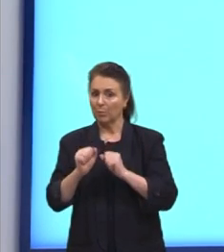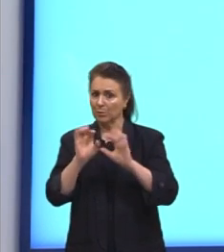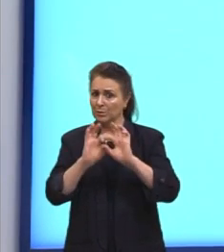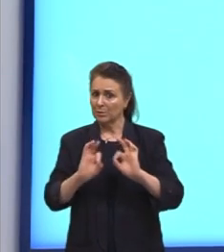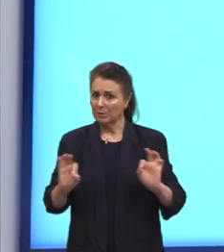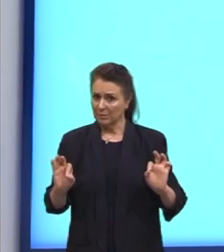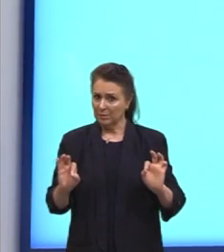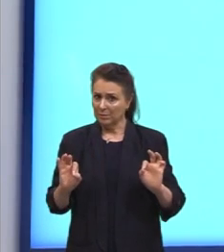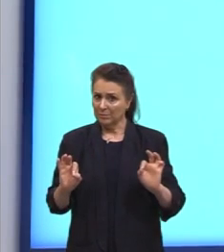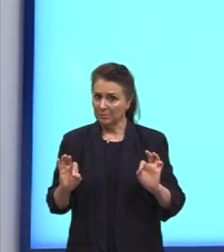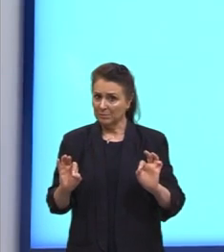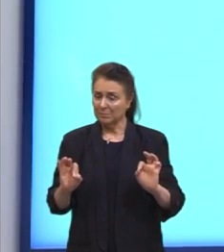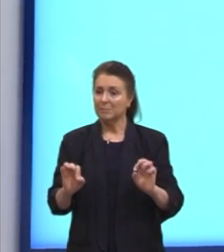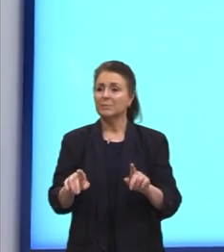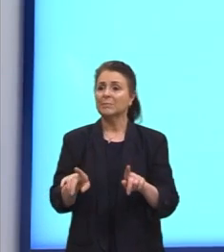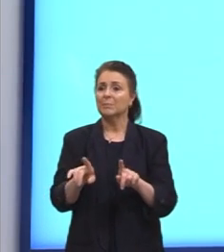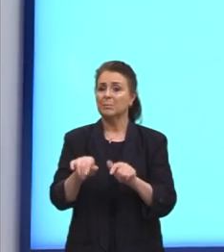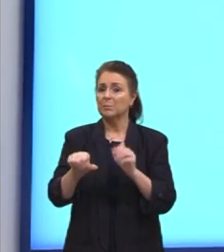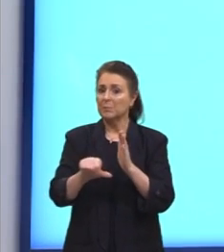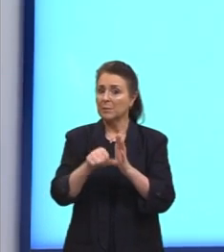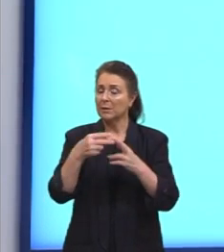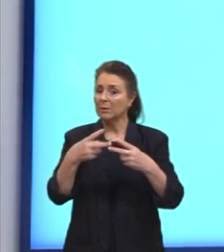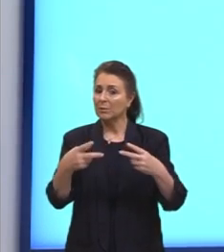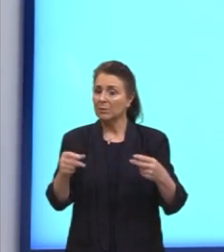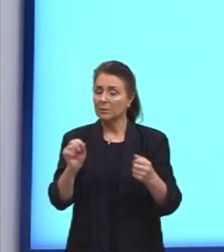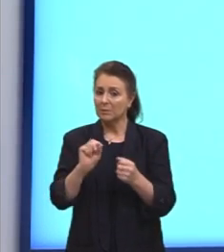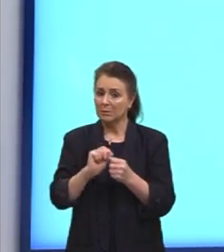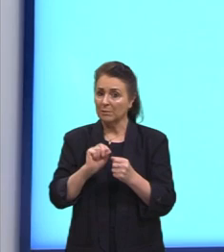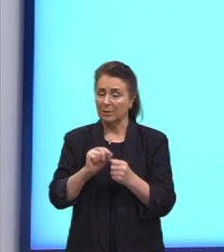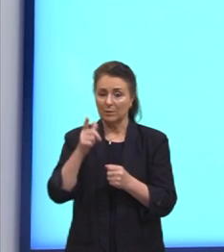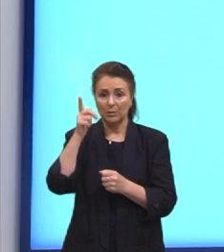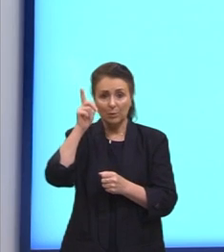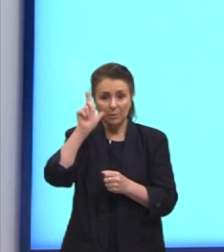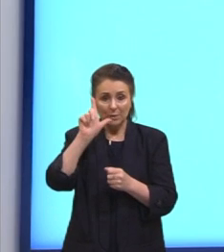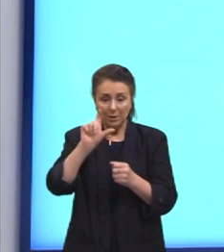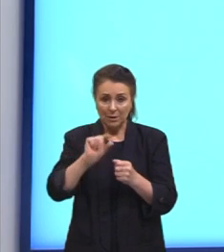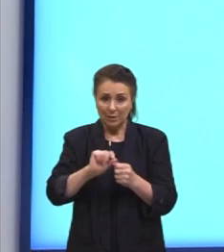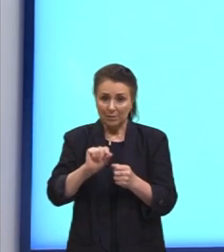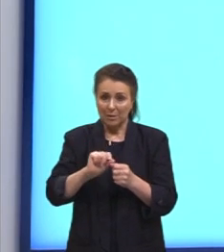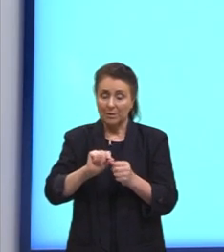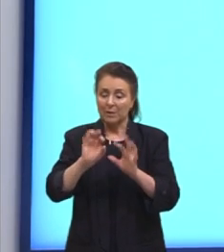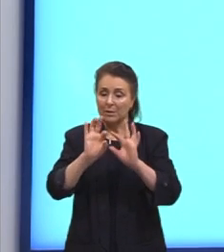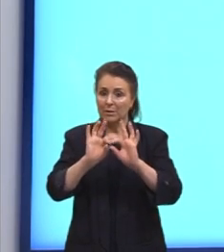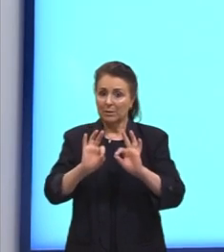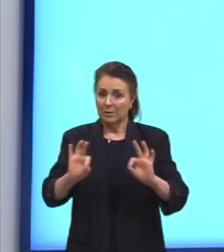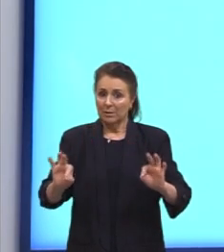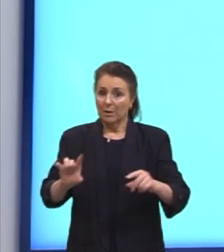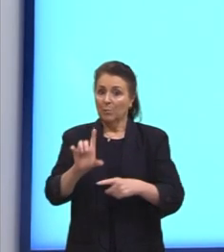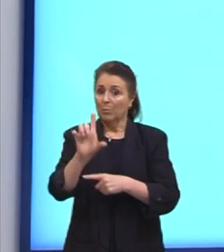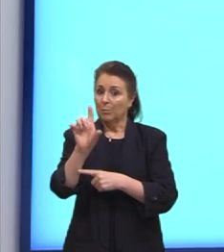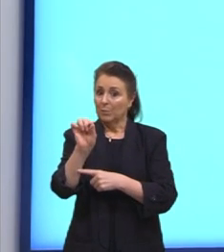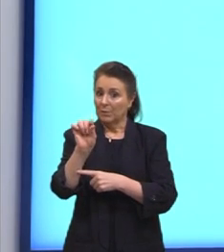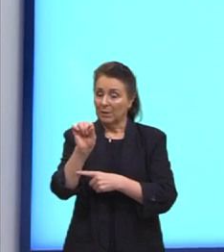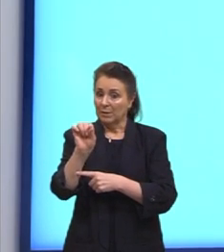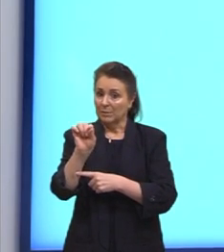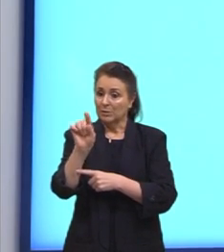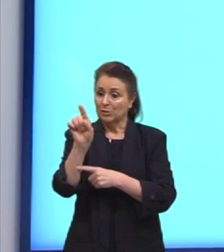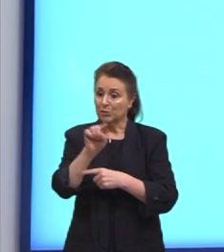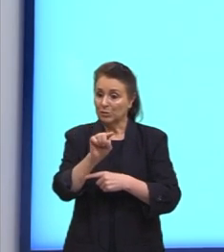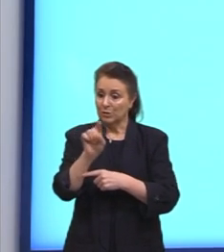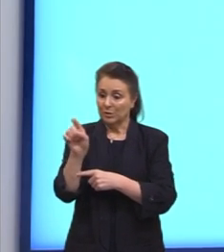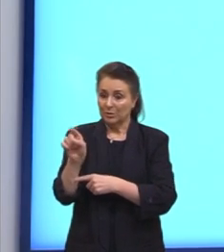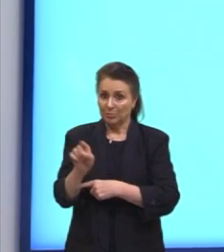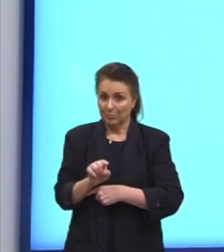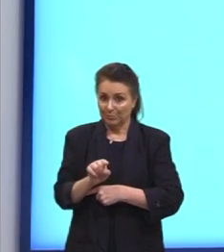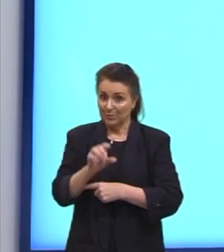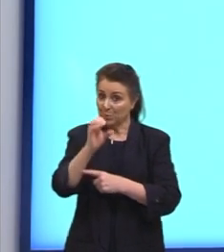fraçãozinha, né? A primeira coisa que a gente consegue fazer é simplificar por 10, cortar os zeros, e aí